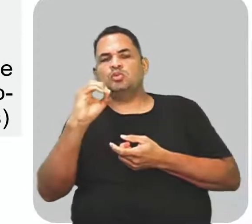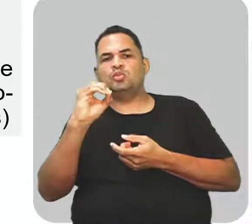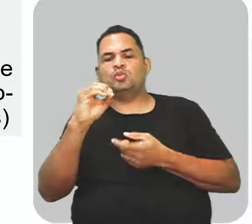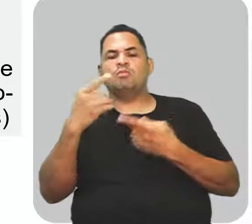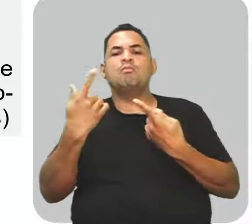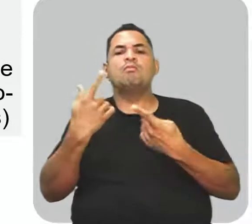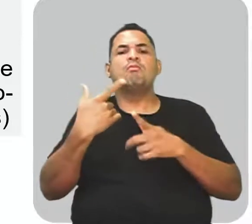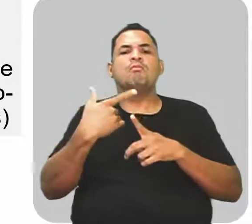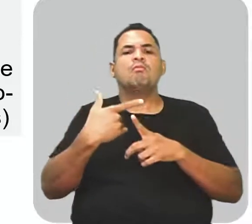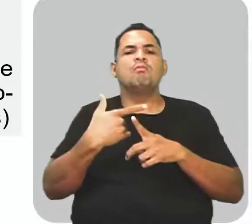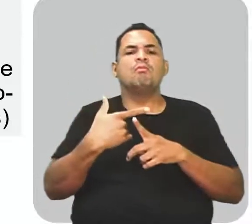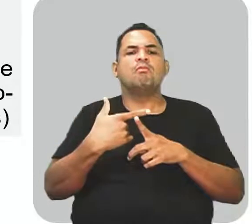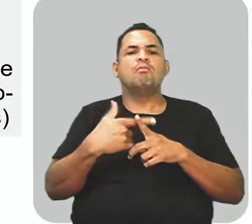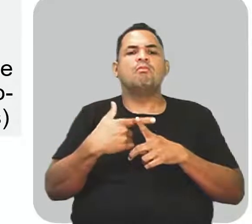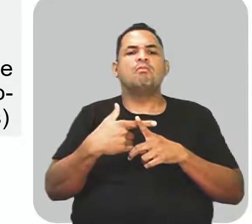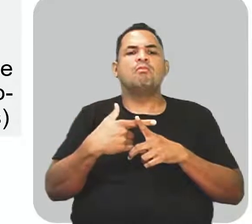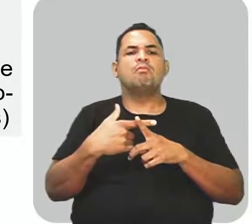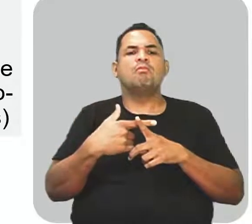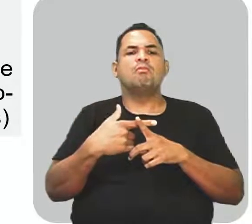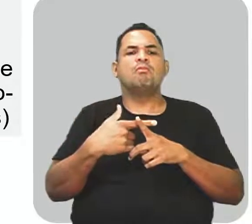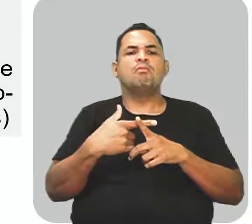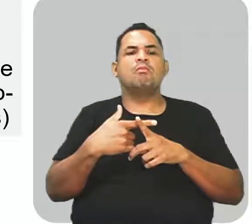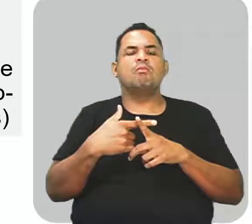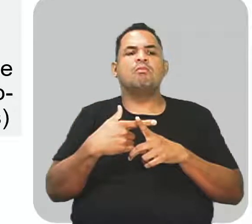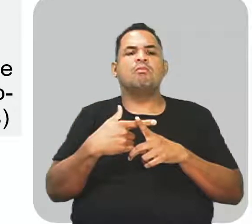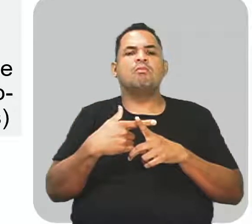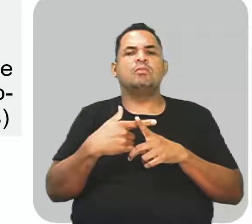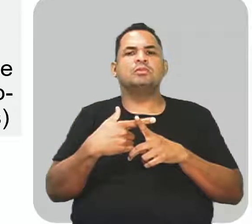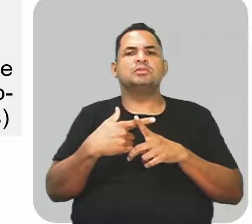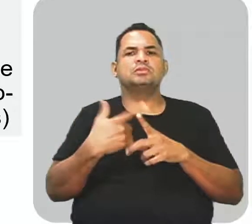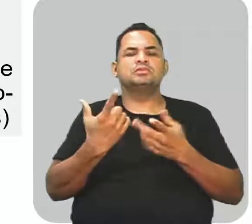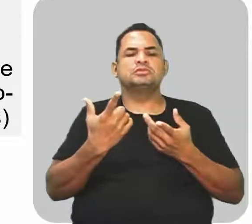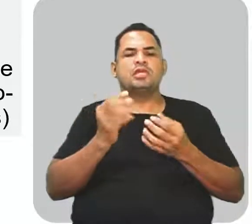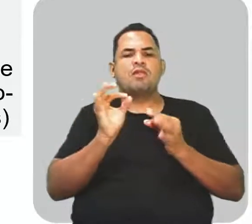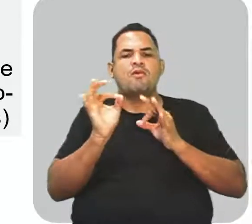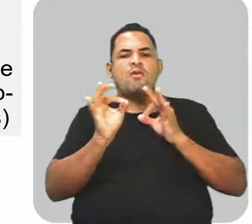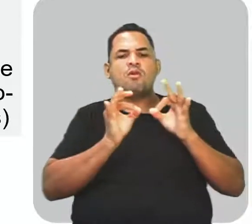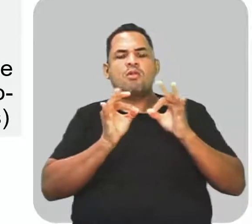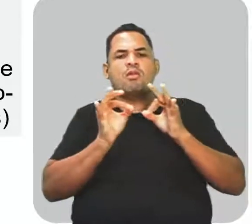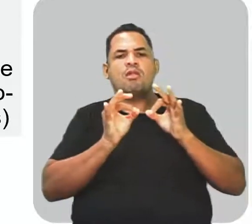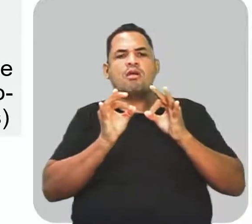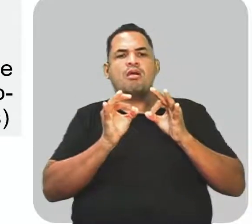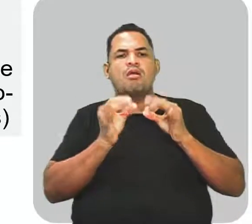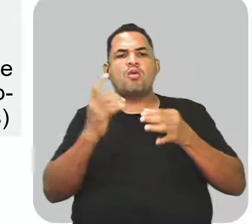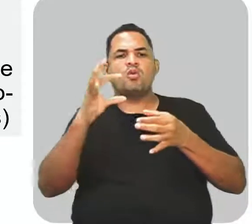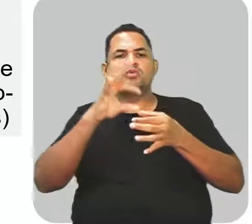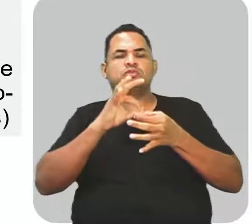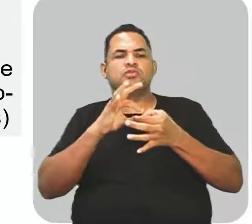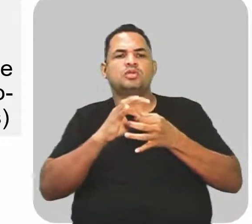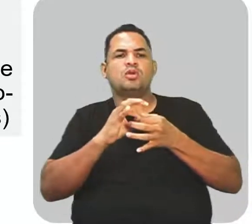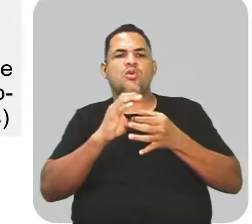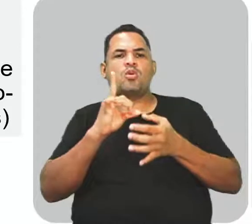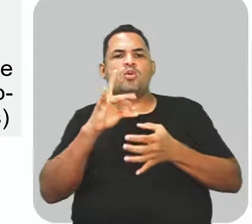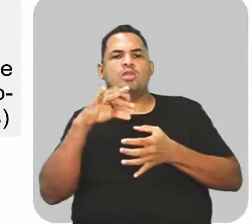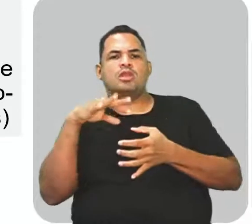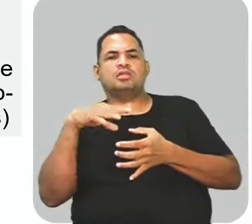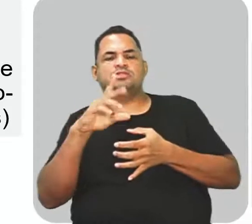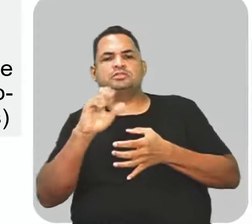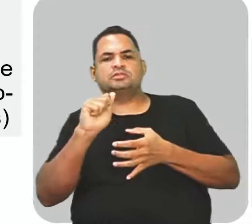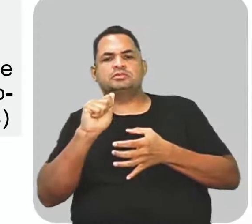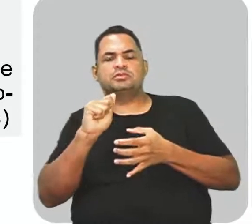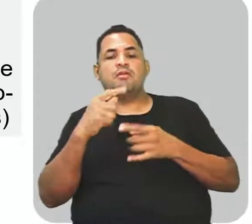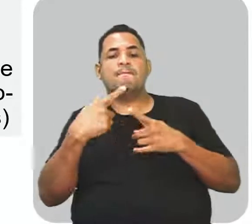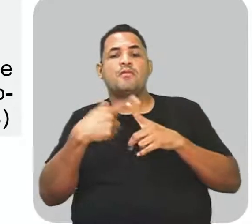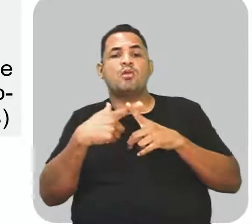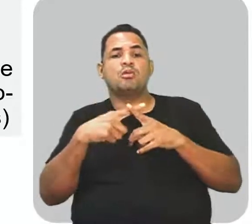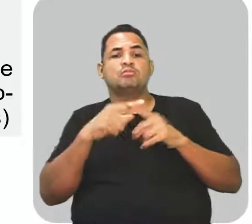colocando em voga a nossa conjunção coordenativa? Por quê, professor? Isso é um